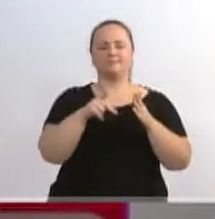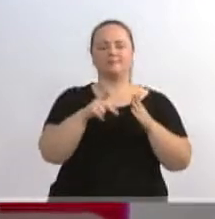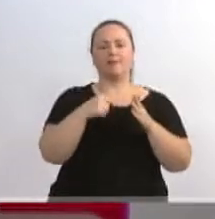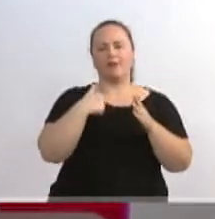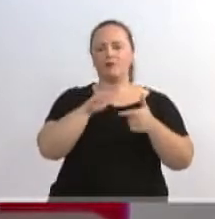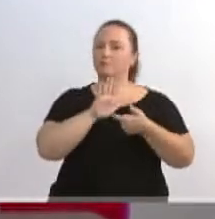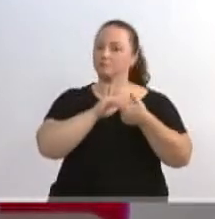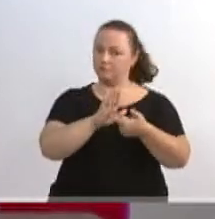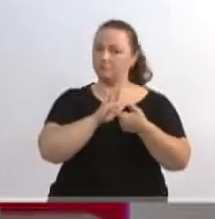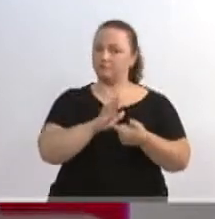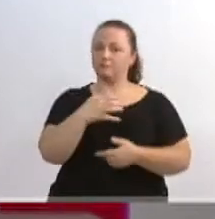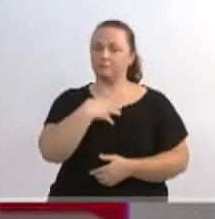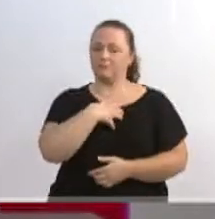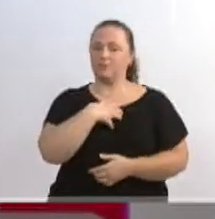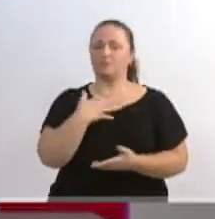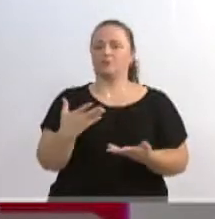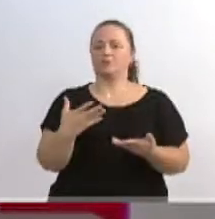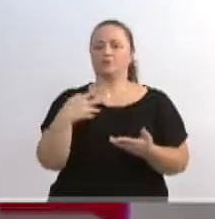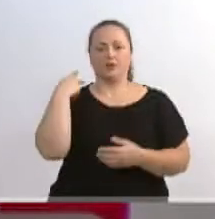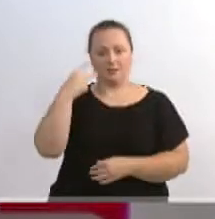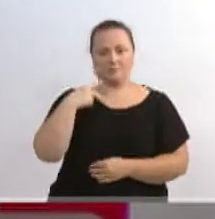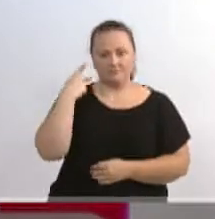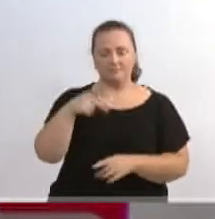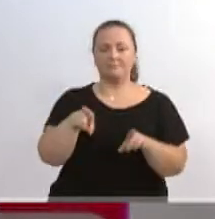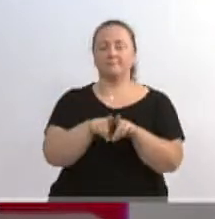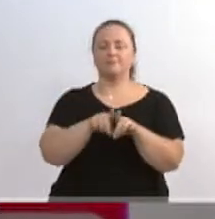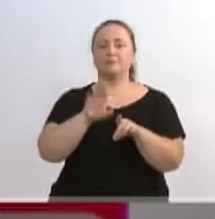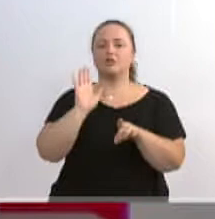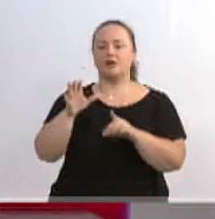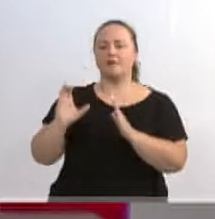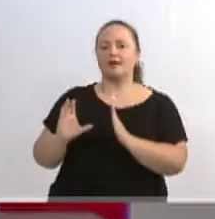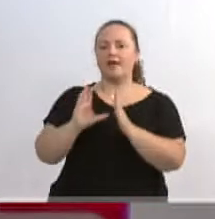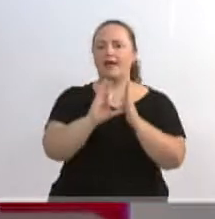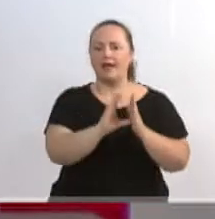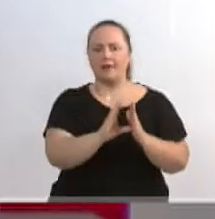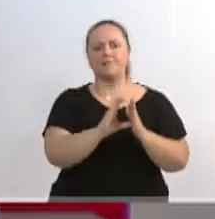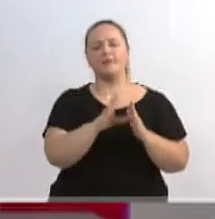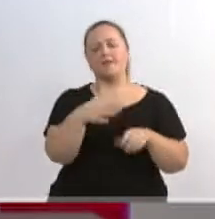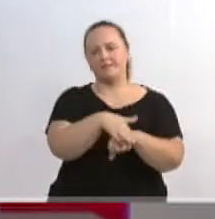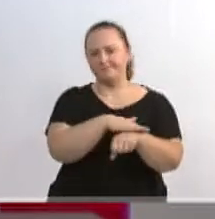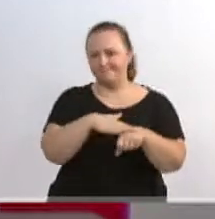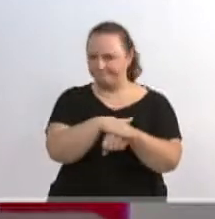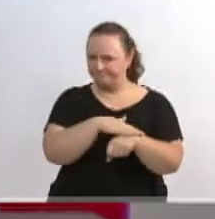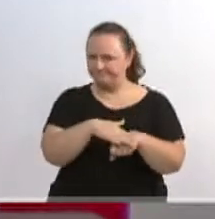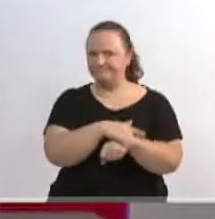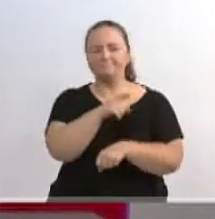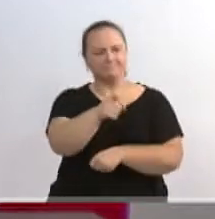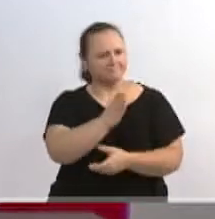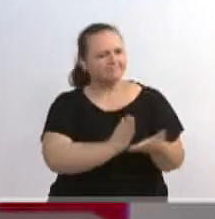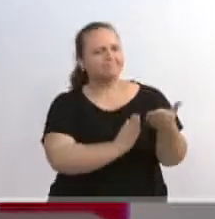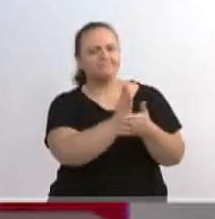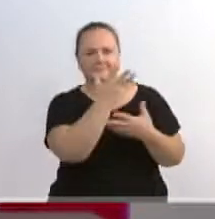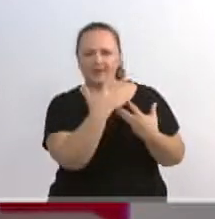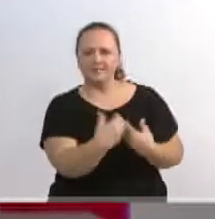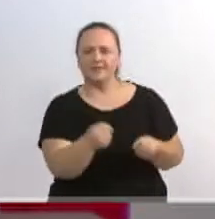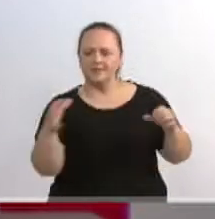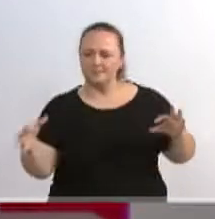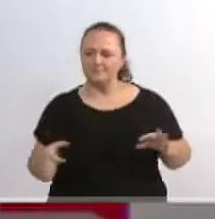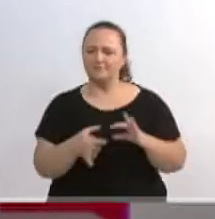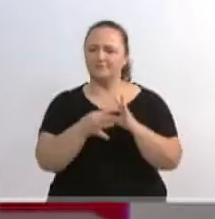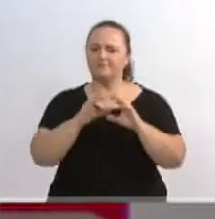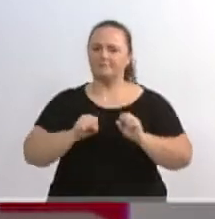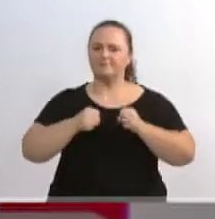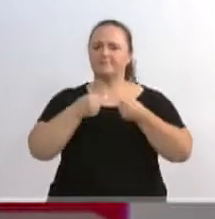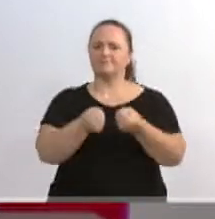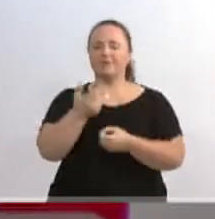apontamento. Conversei já com o vereador Alexandre Caminha, que também colocou a sua questão de aprovação. E vamos procurar esforços